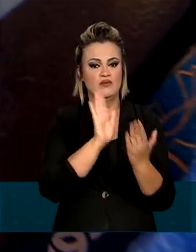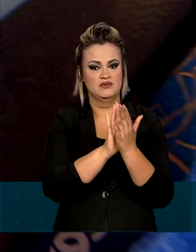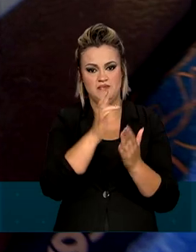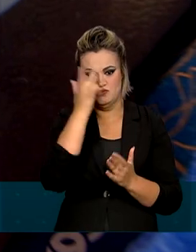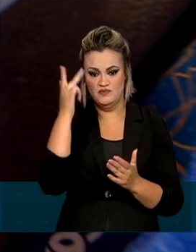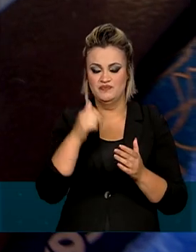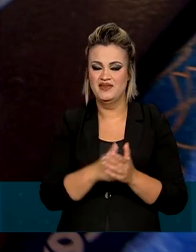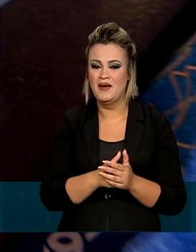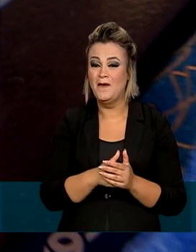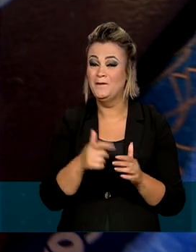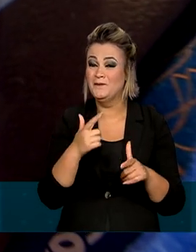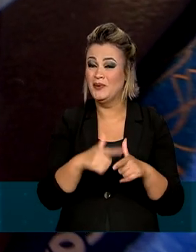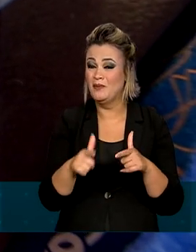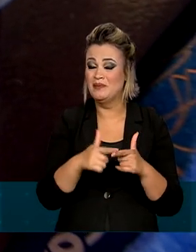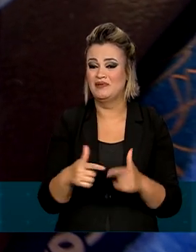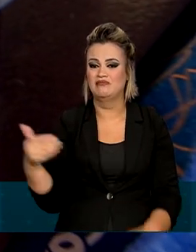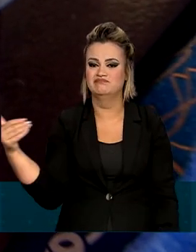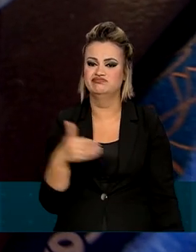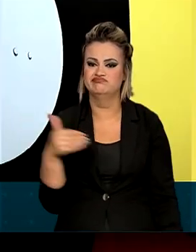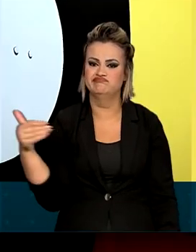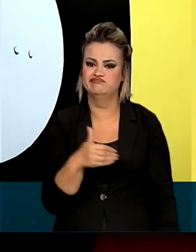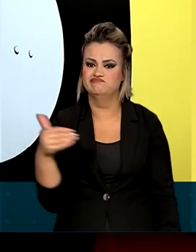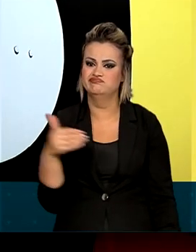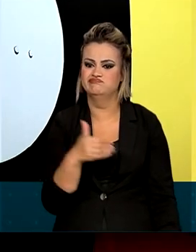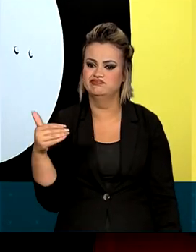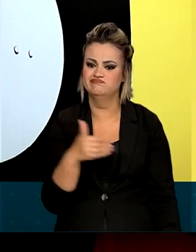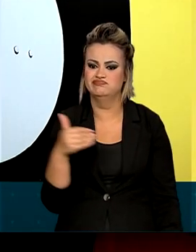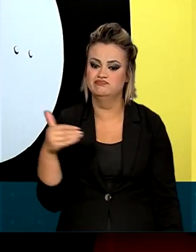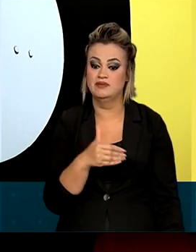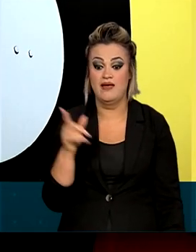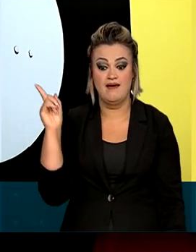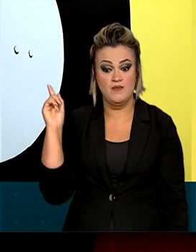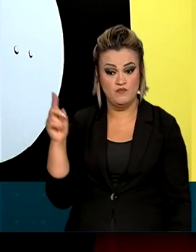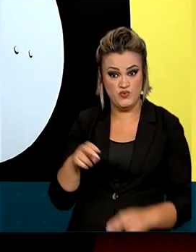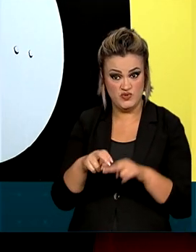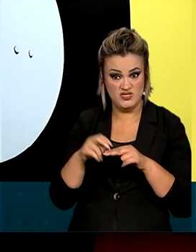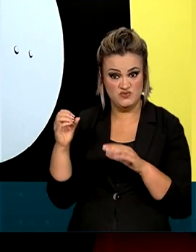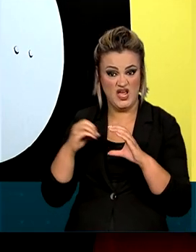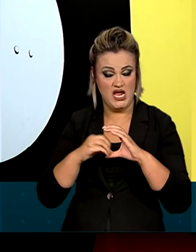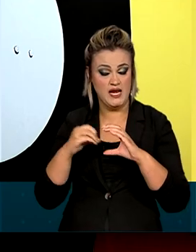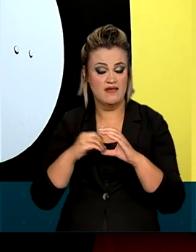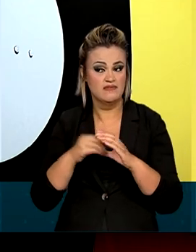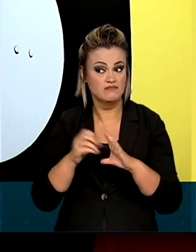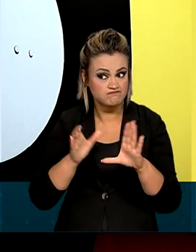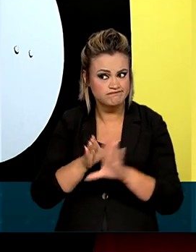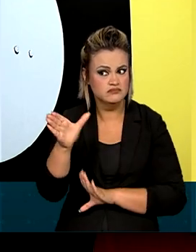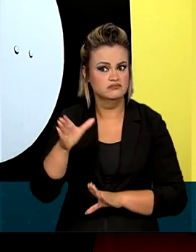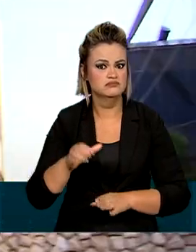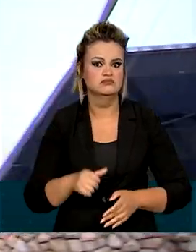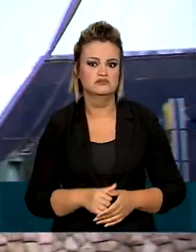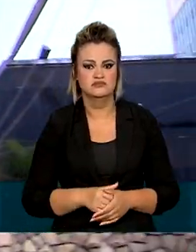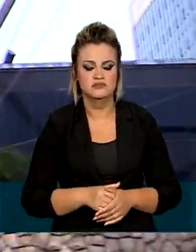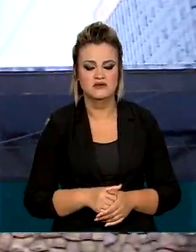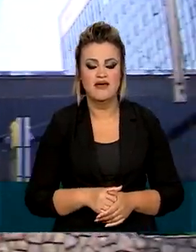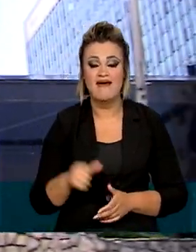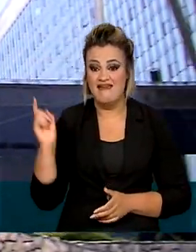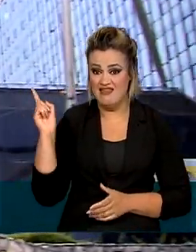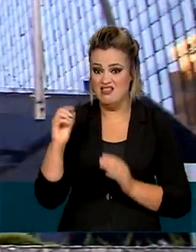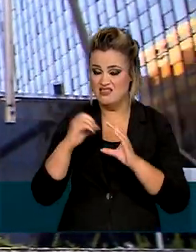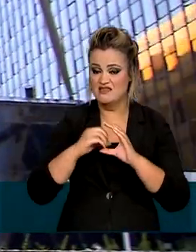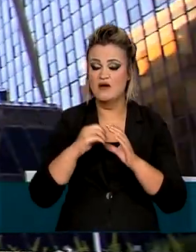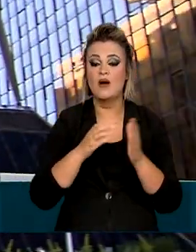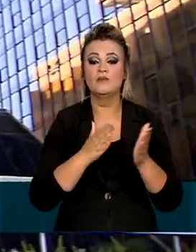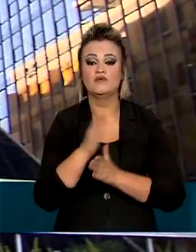O problema é a frequência abusiva, que está na mira da Agência Nacional de Telecomunicações. A Anatel